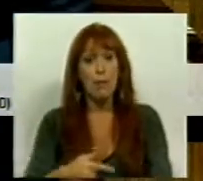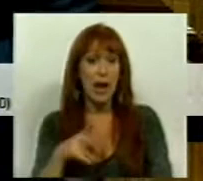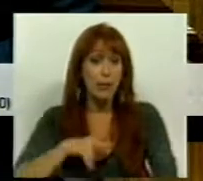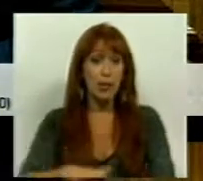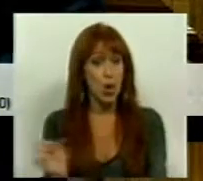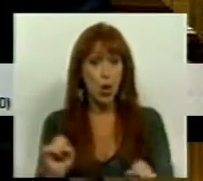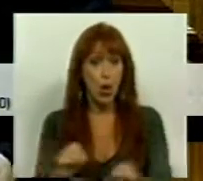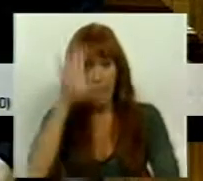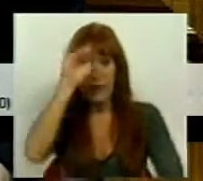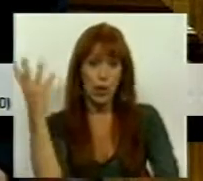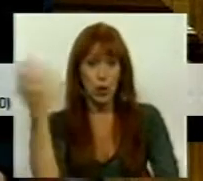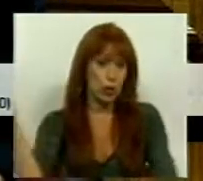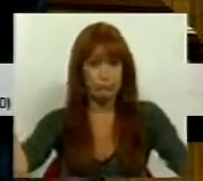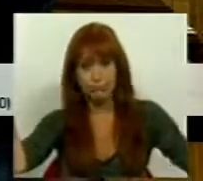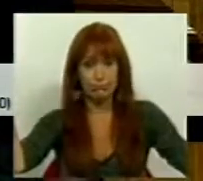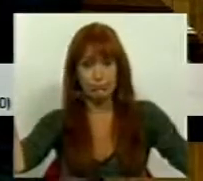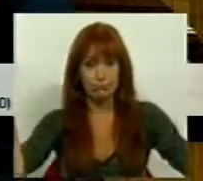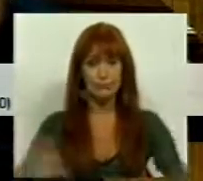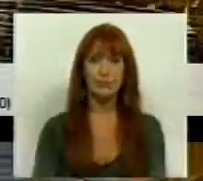Portugal não haja Ministério da Cultura.